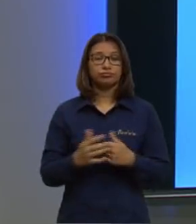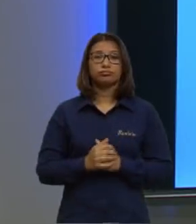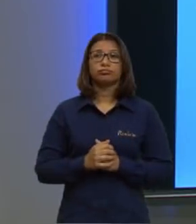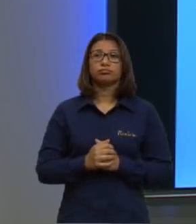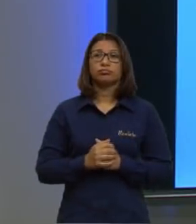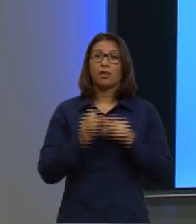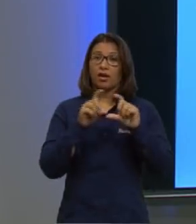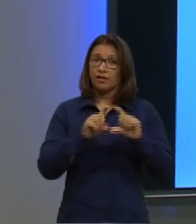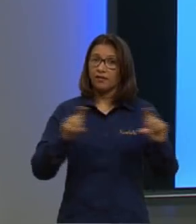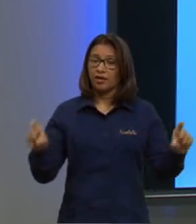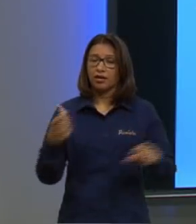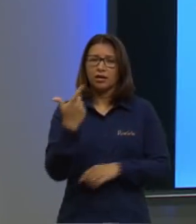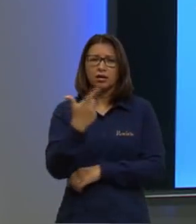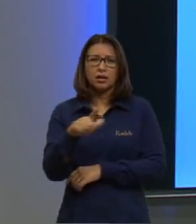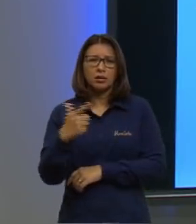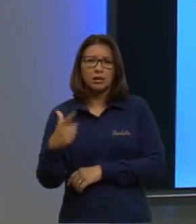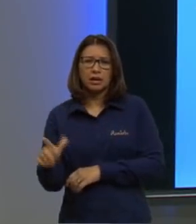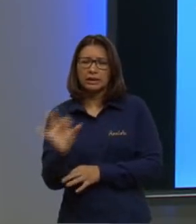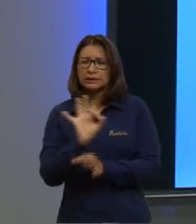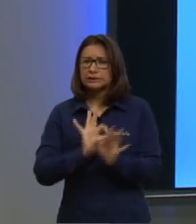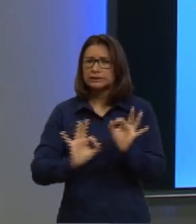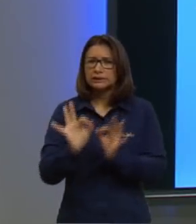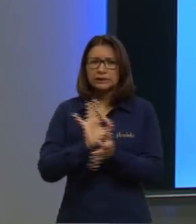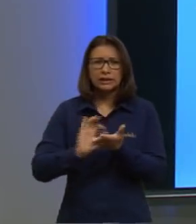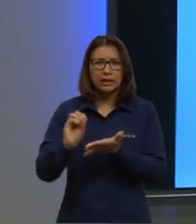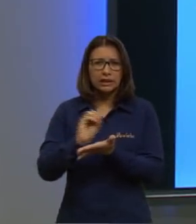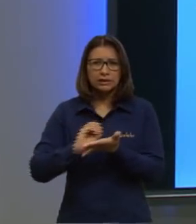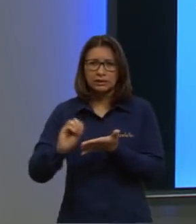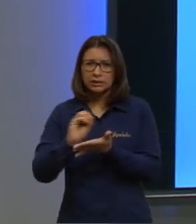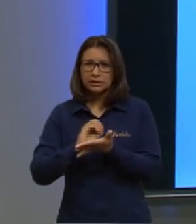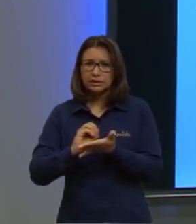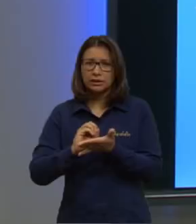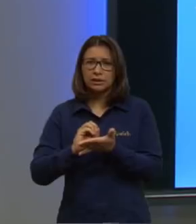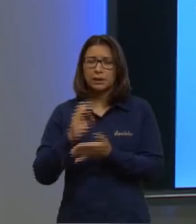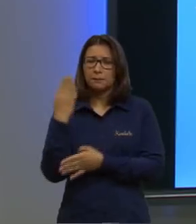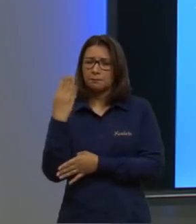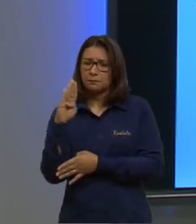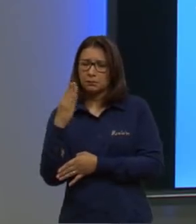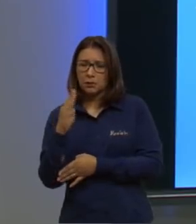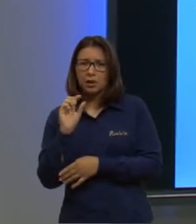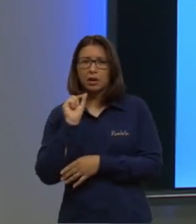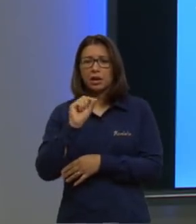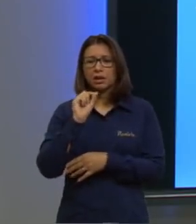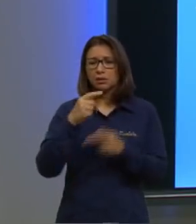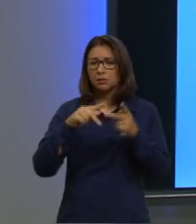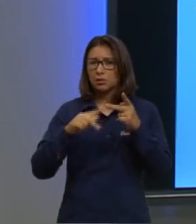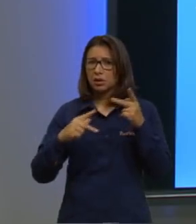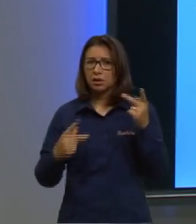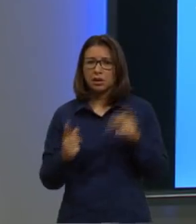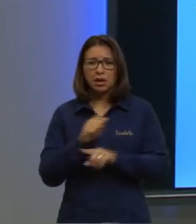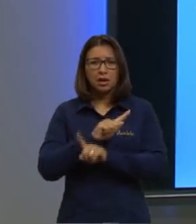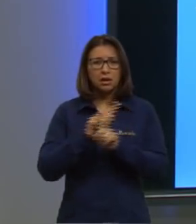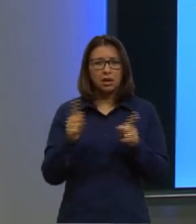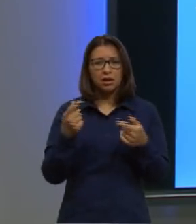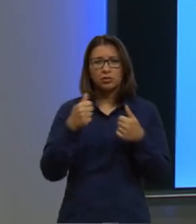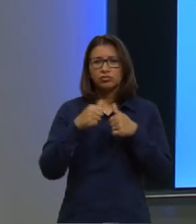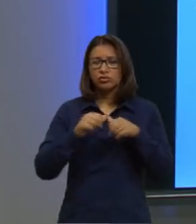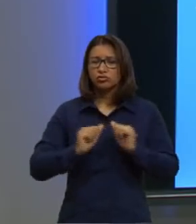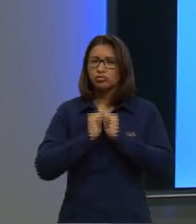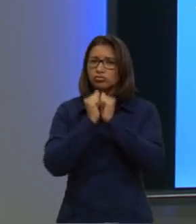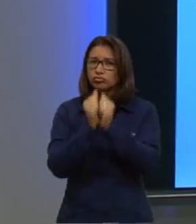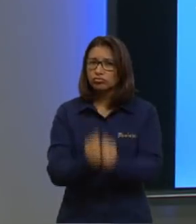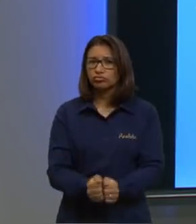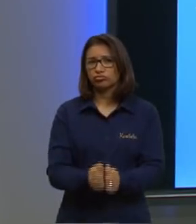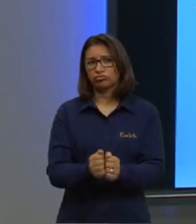frase, não existe nenhum processo biológico em que uma proteína não esteja envolvida,